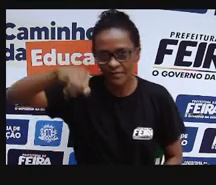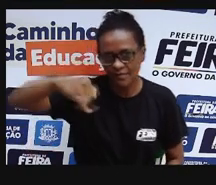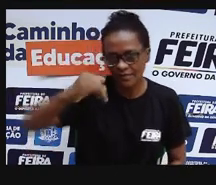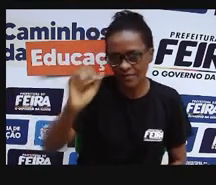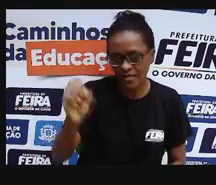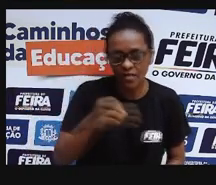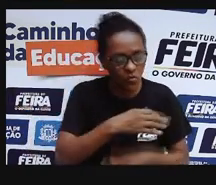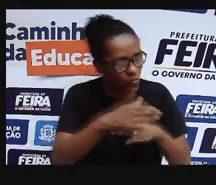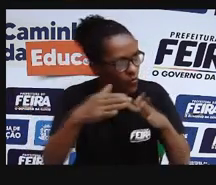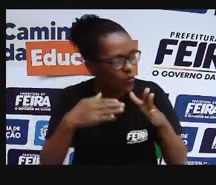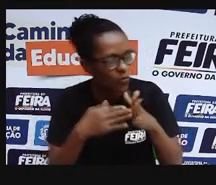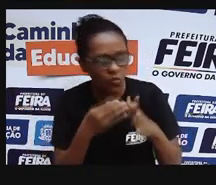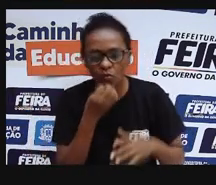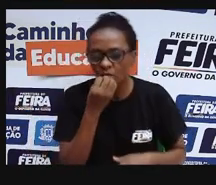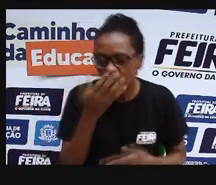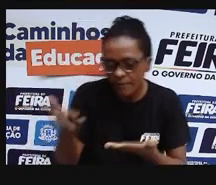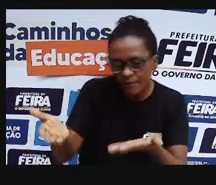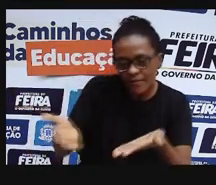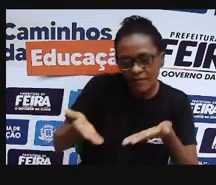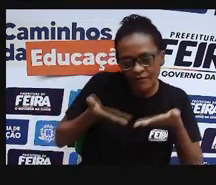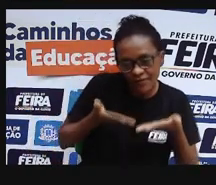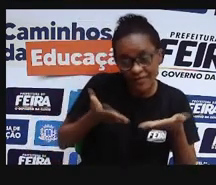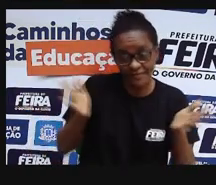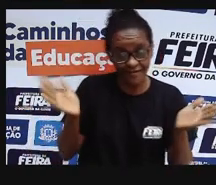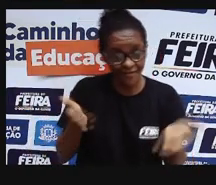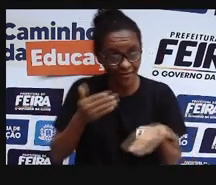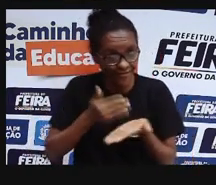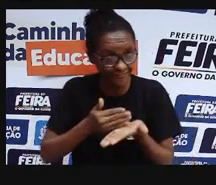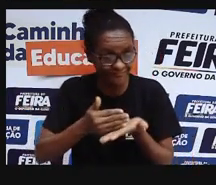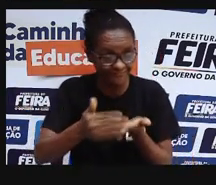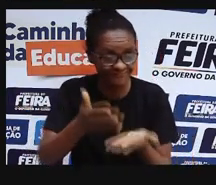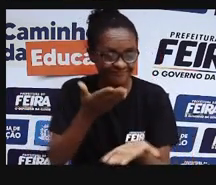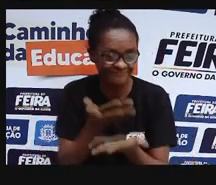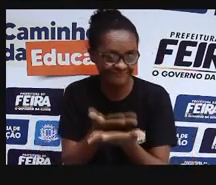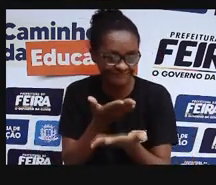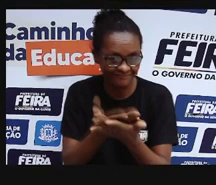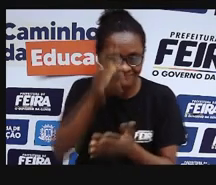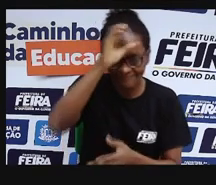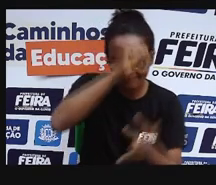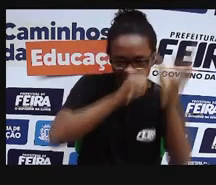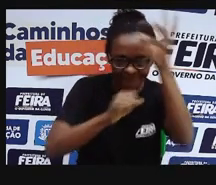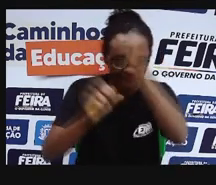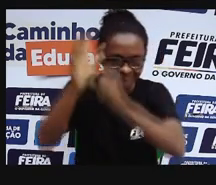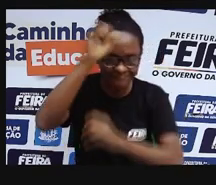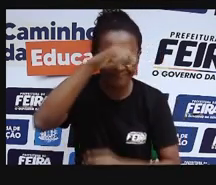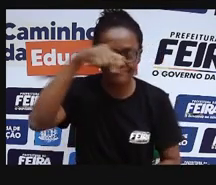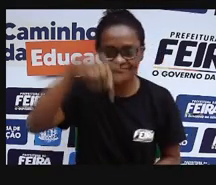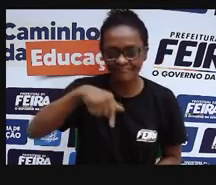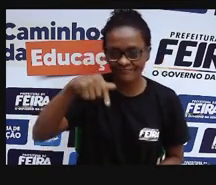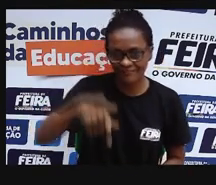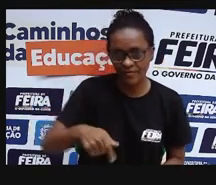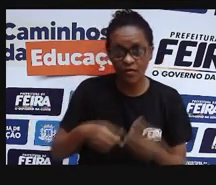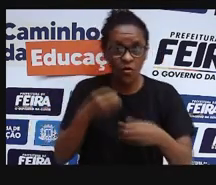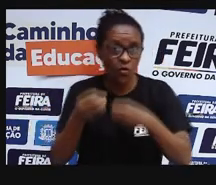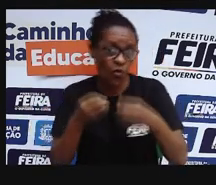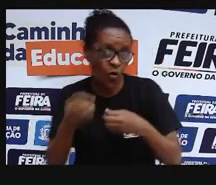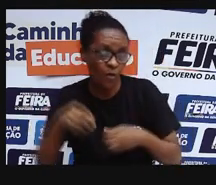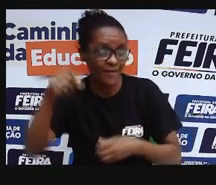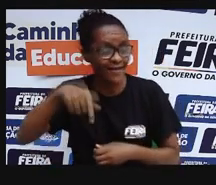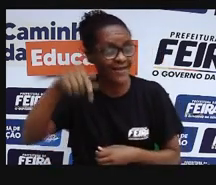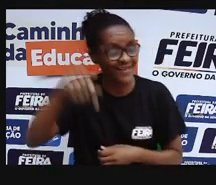sejam bem-vindos para essa nossa jornada de estudos e de aprendizado aqui por meio desse canal